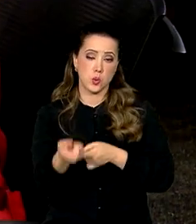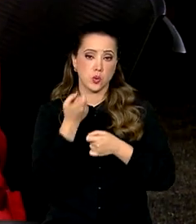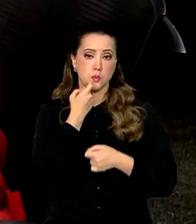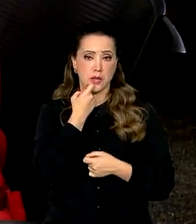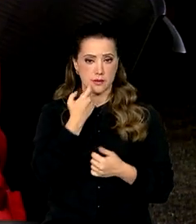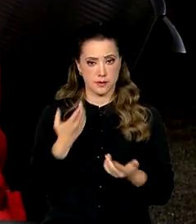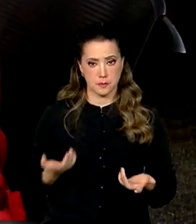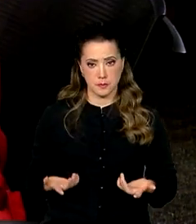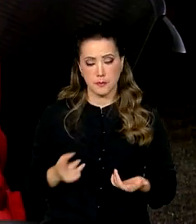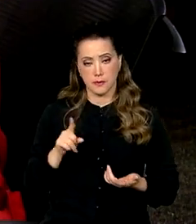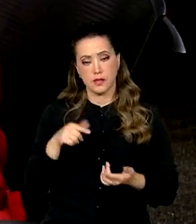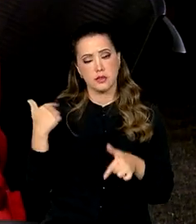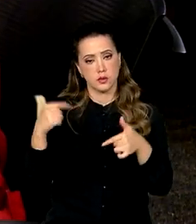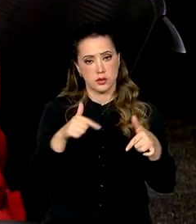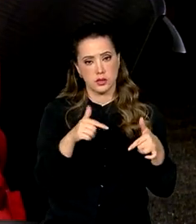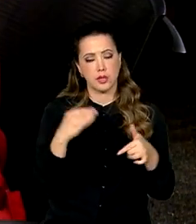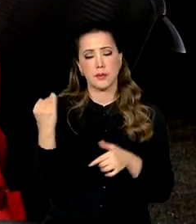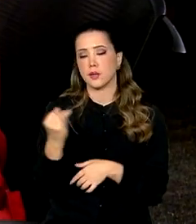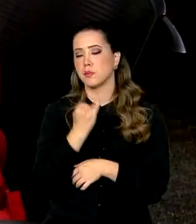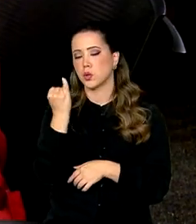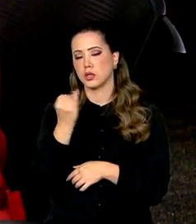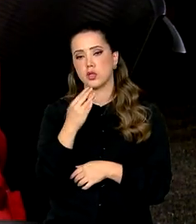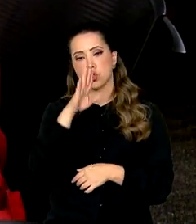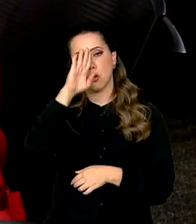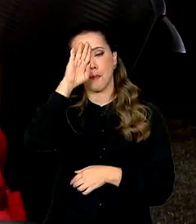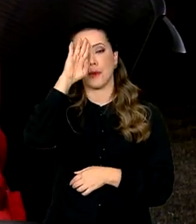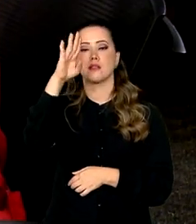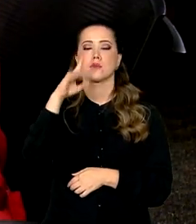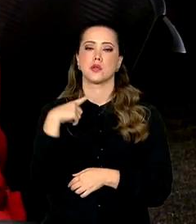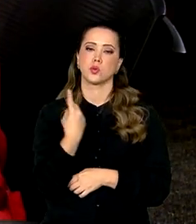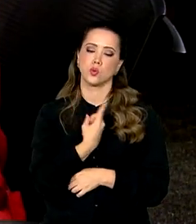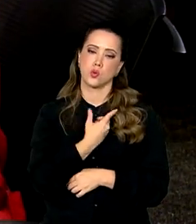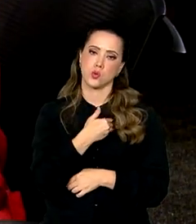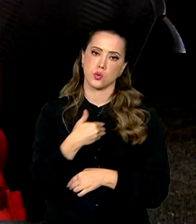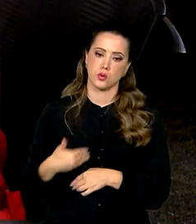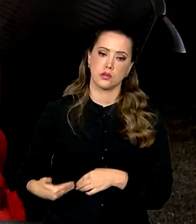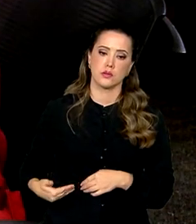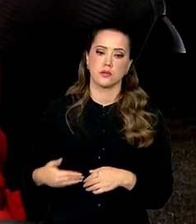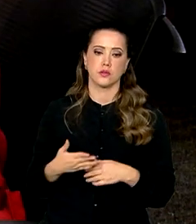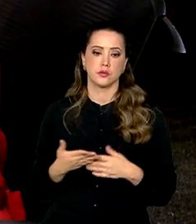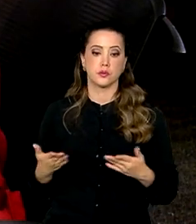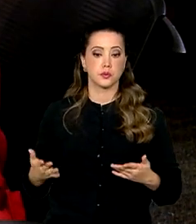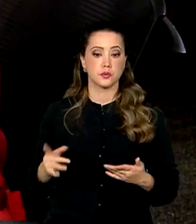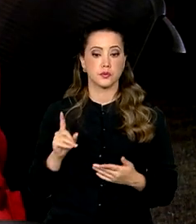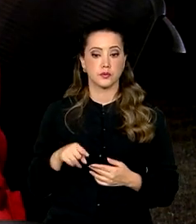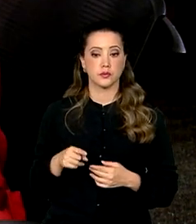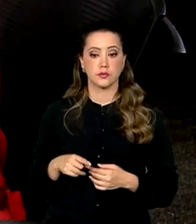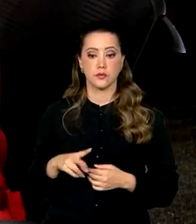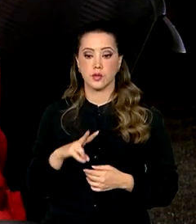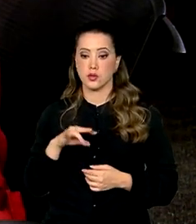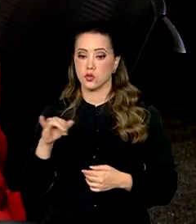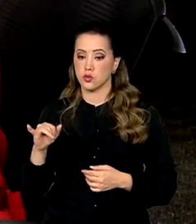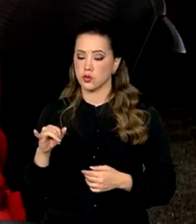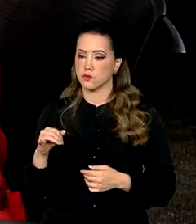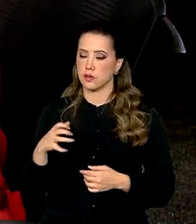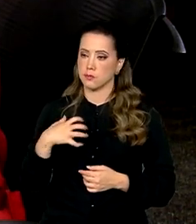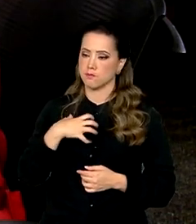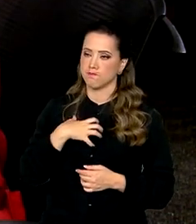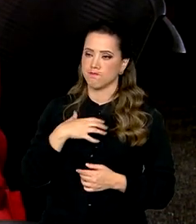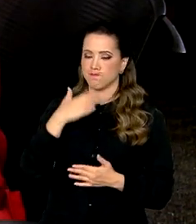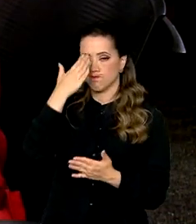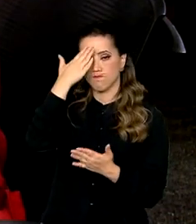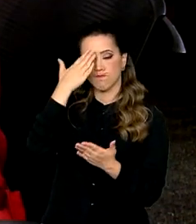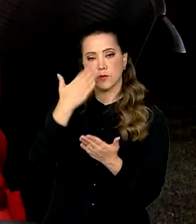ação, sem dúvida, bastante importante, prioritária para o nosso governo. E nós vamos, eu tenho muito